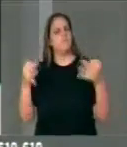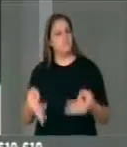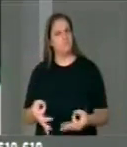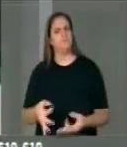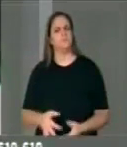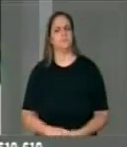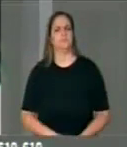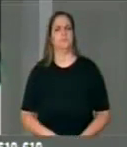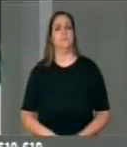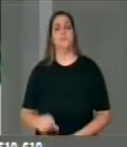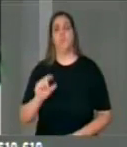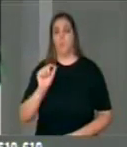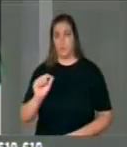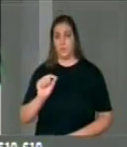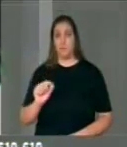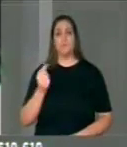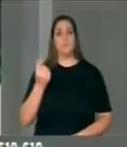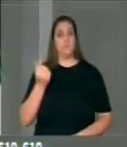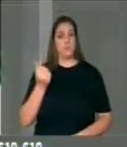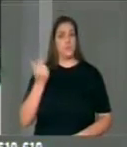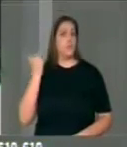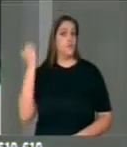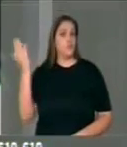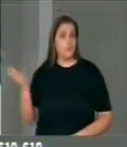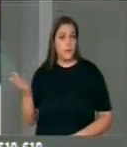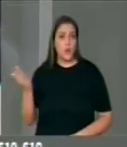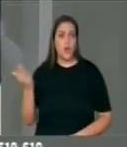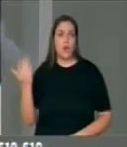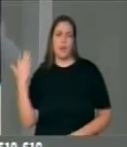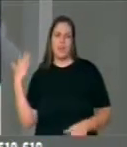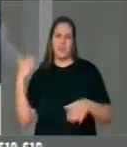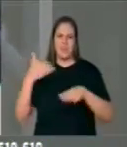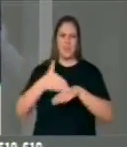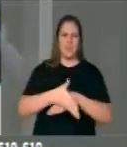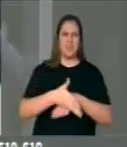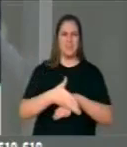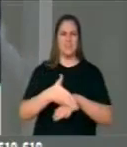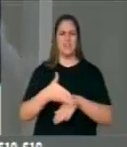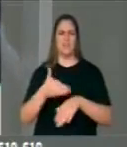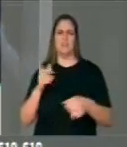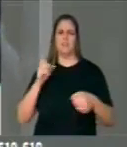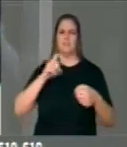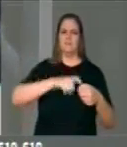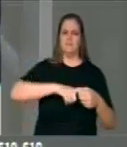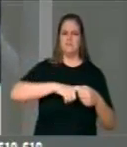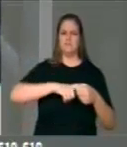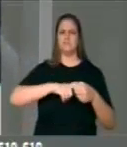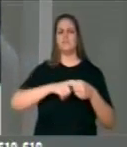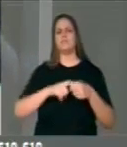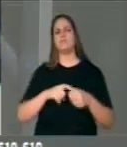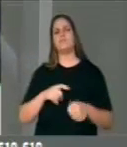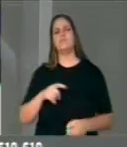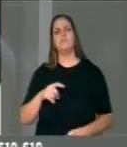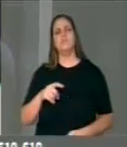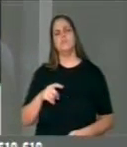a entrada do capital estrangeiro sob a forma de corporações multinacionais